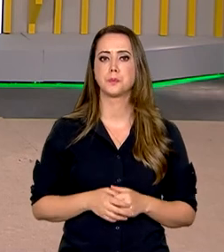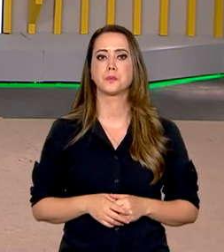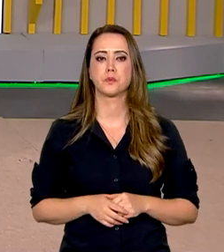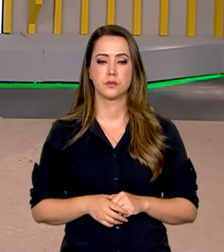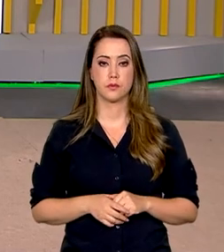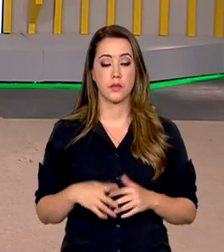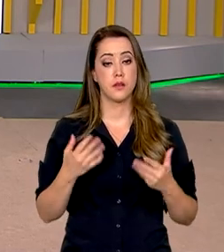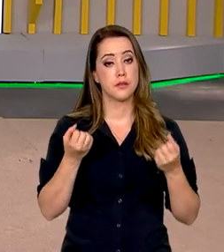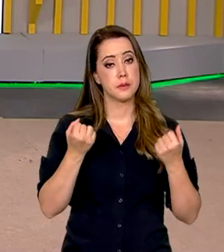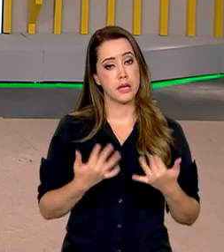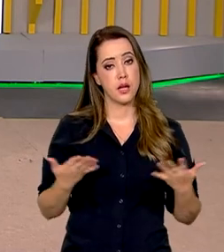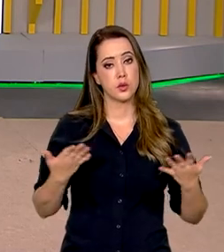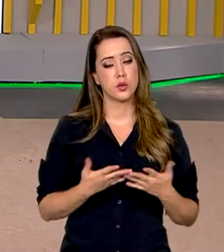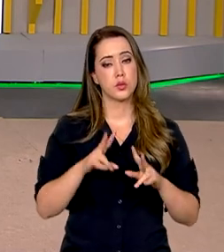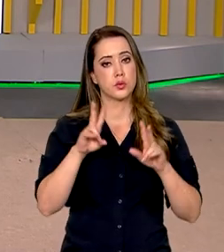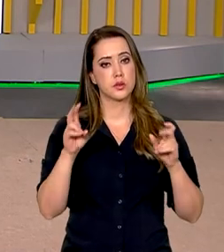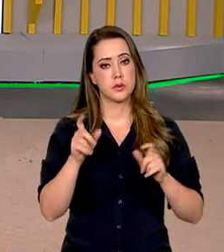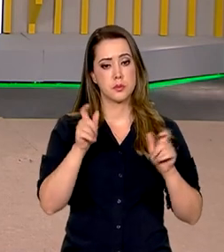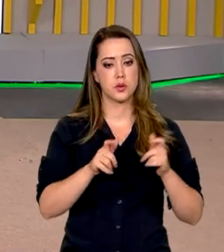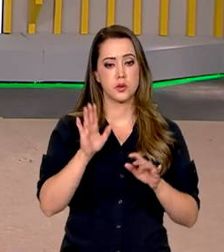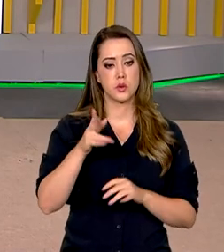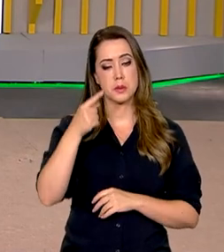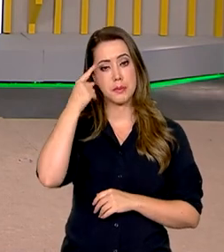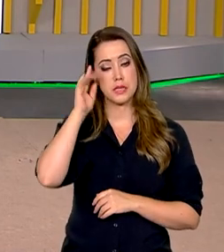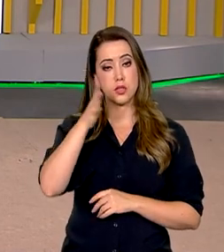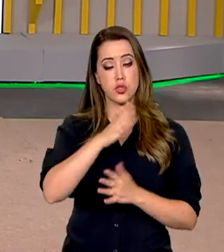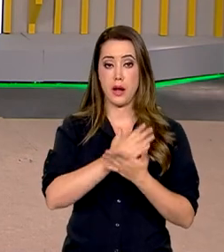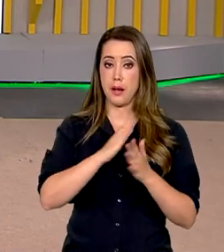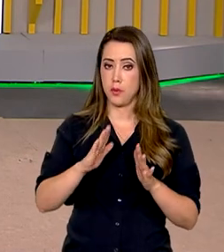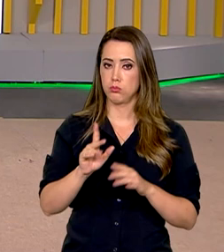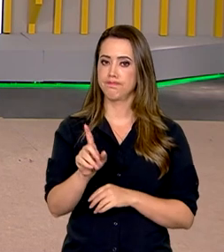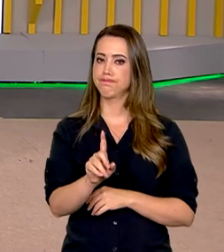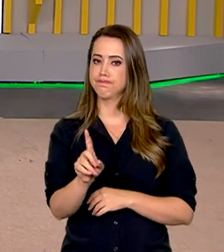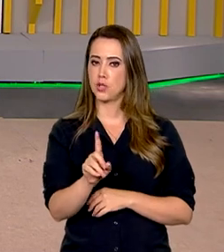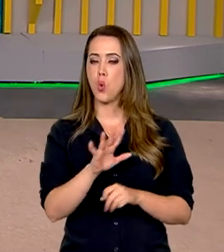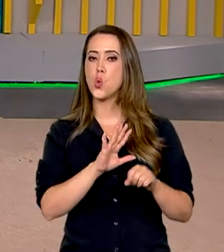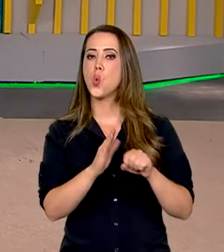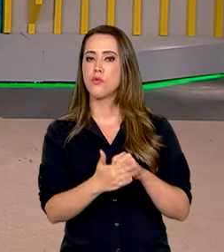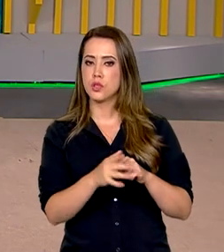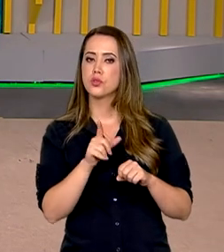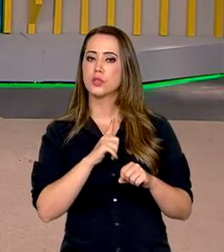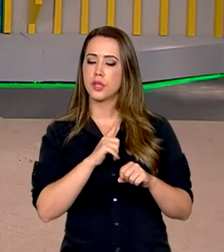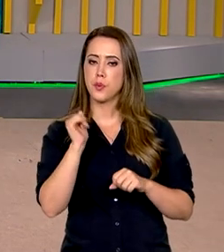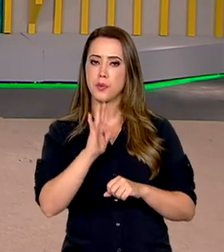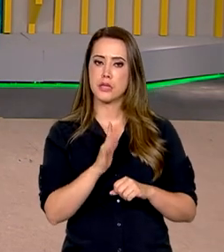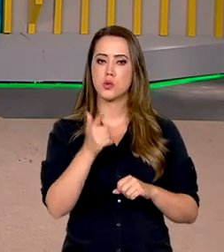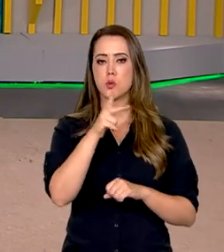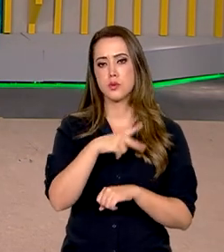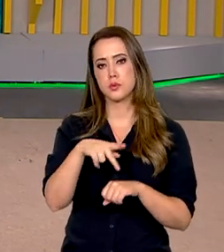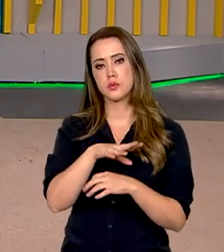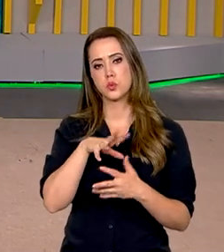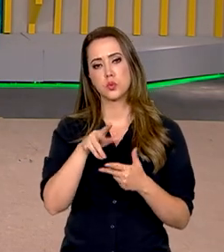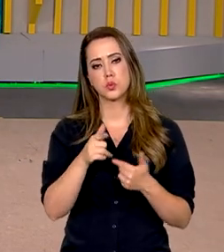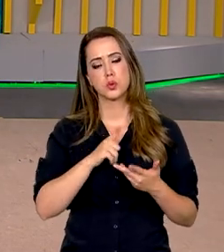A gente vai falar agora de um assunto que muita gente acha que já acabou, mas não, hein? A Covid-19. O Brasil, assim como muitos outros